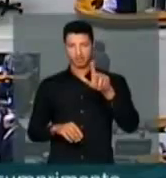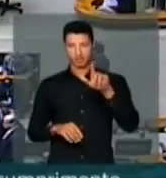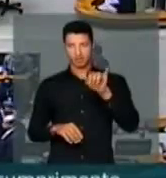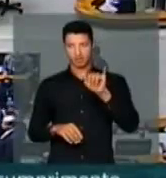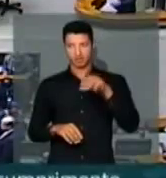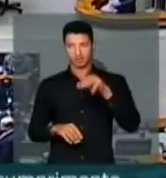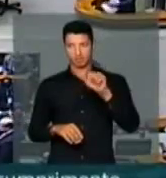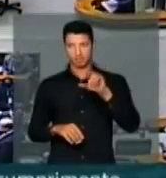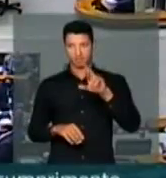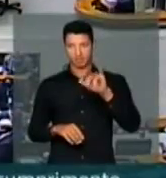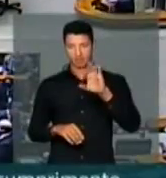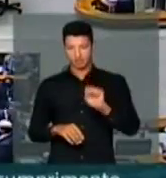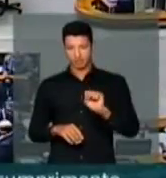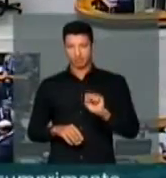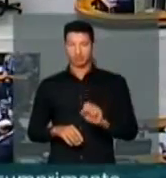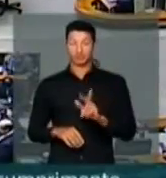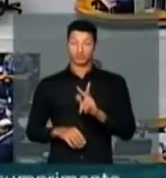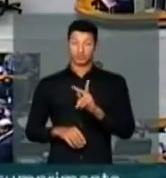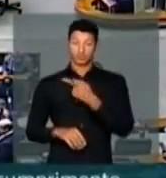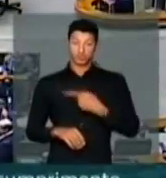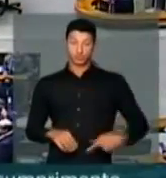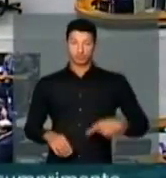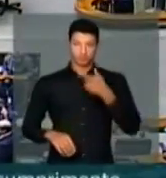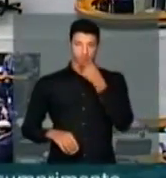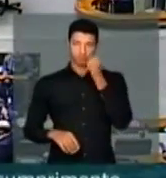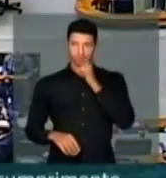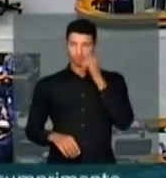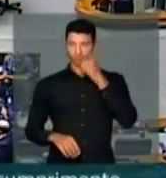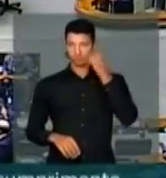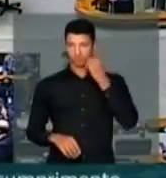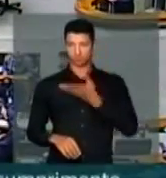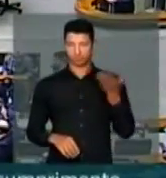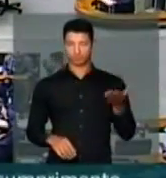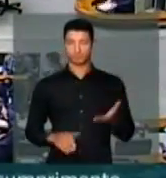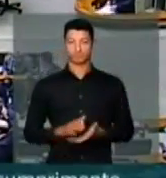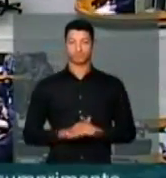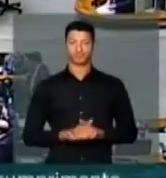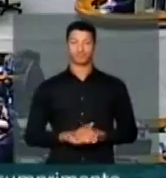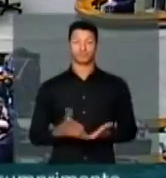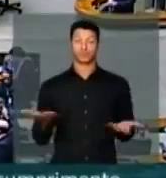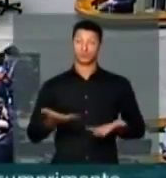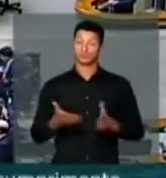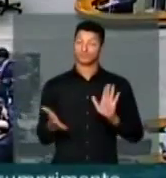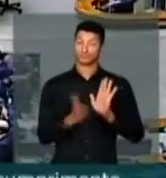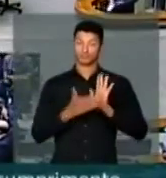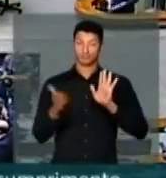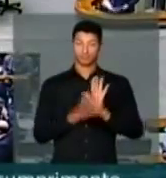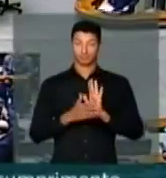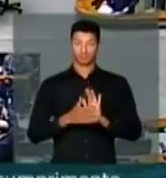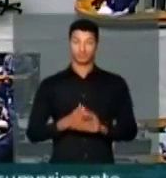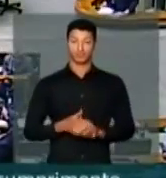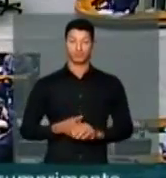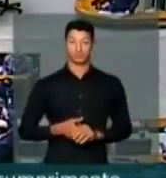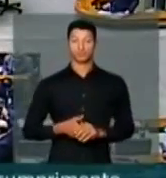Senhor Presidente, nobres senhores deputados, essa proposta